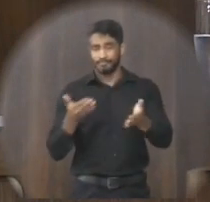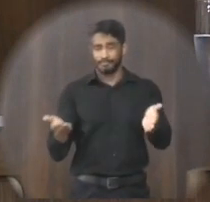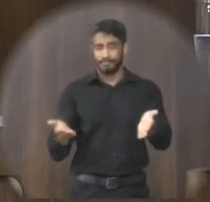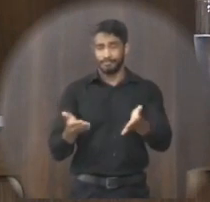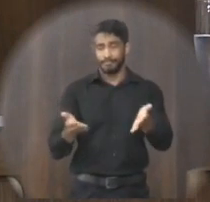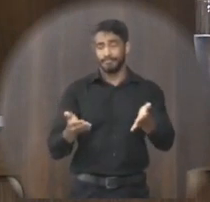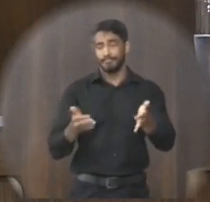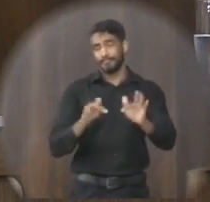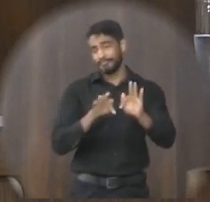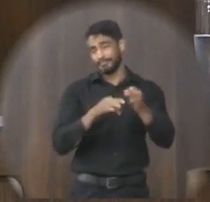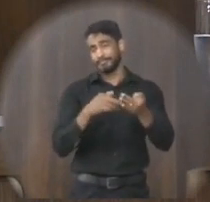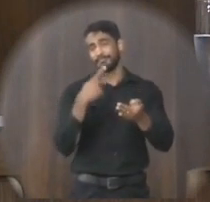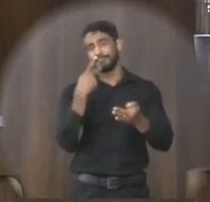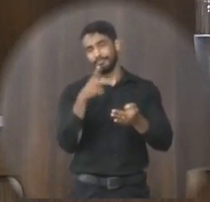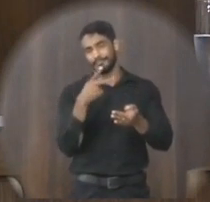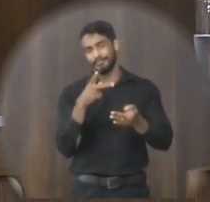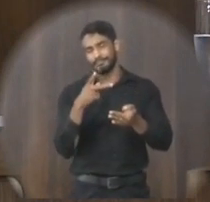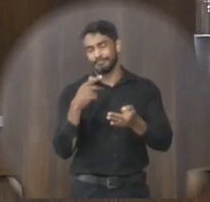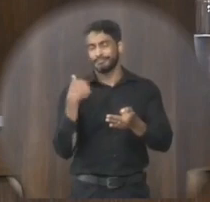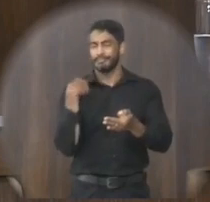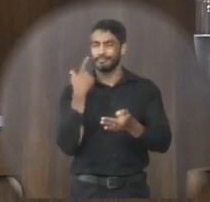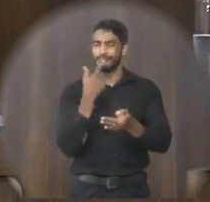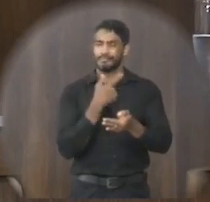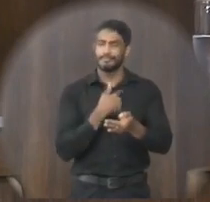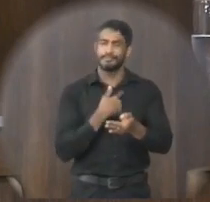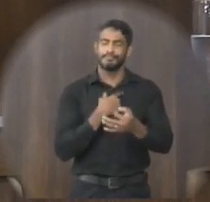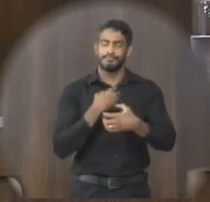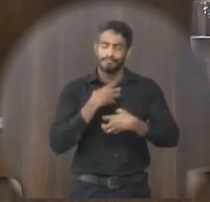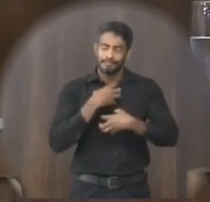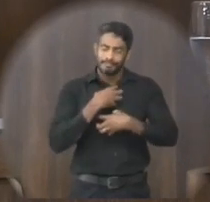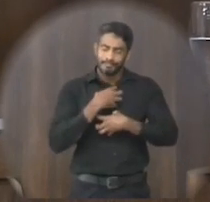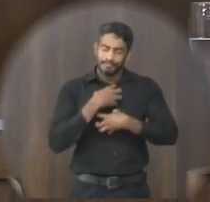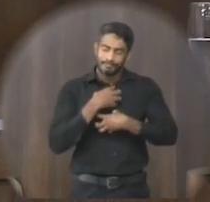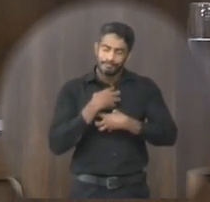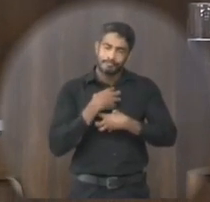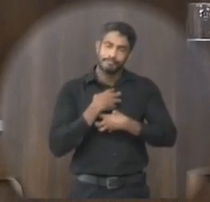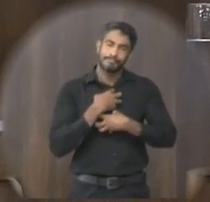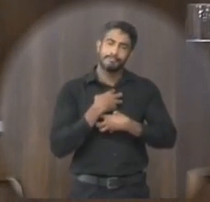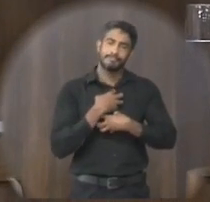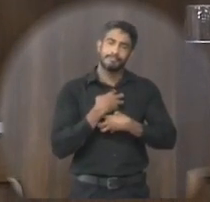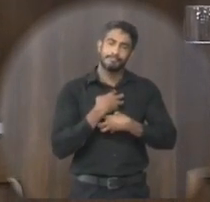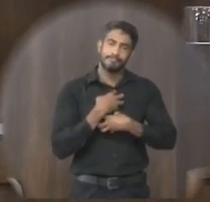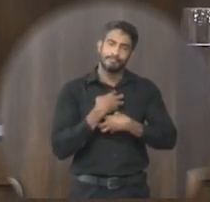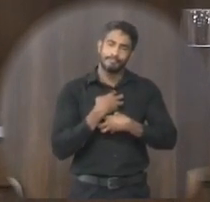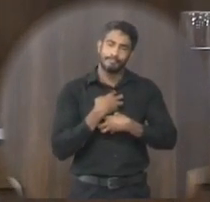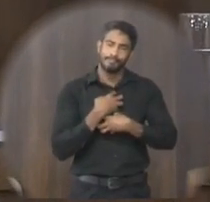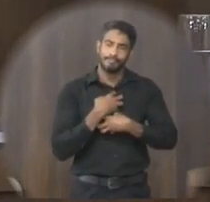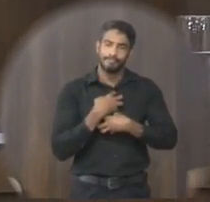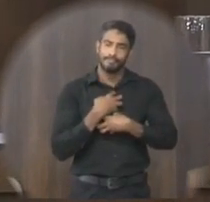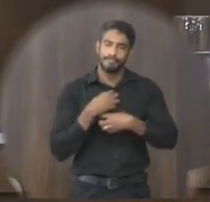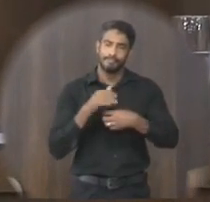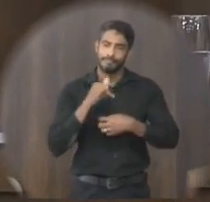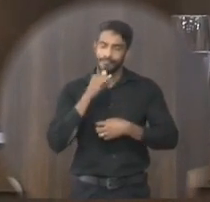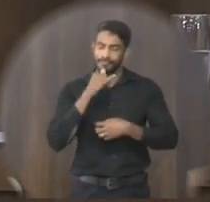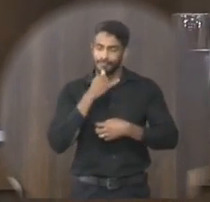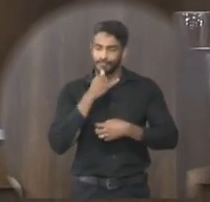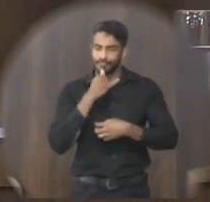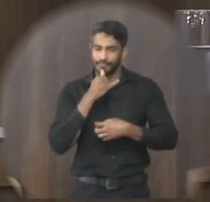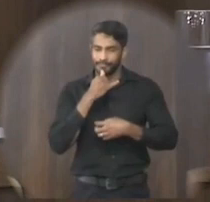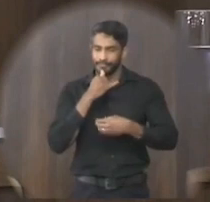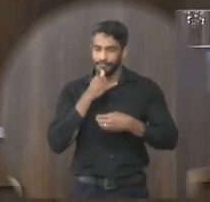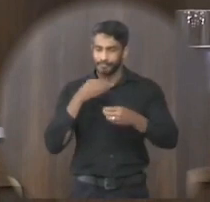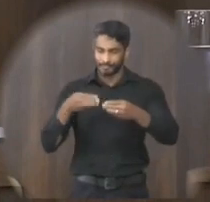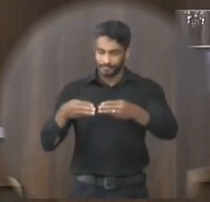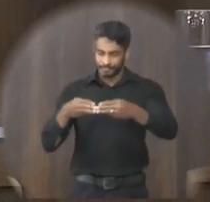família dela e fica aqui as nossas mais sinceras solidariedade e nossos votos de pesar as moções estão em